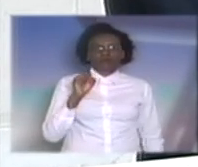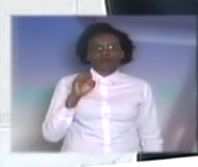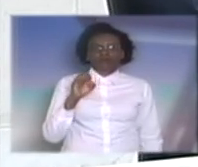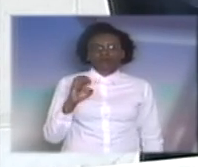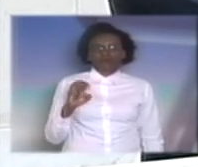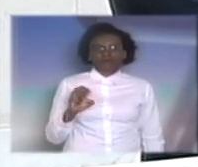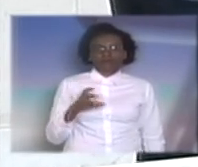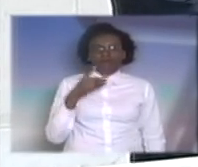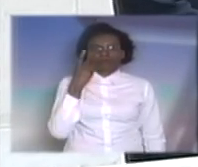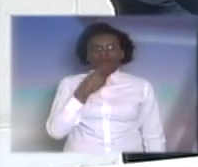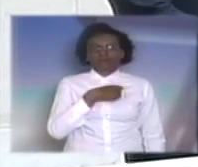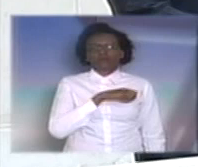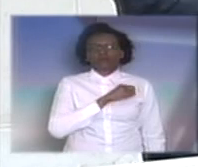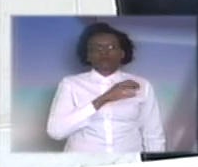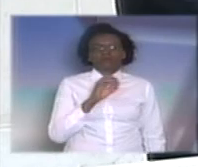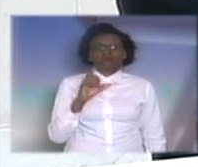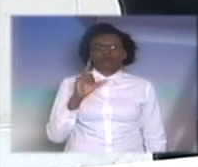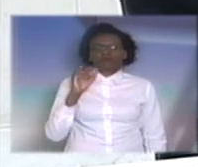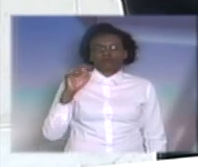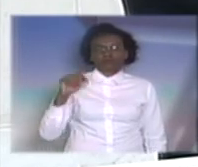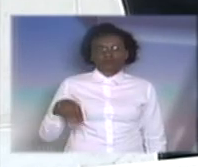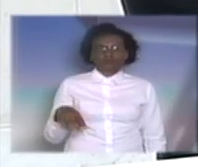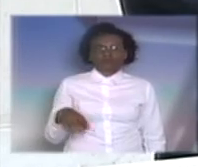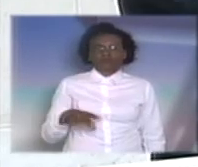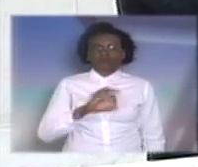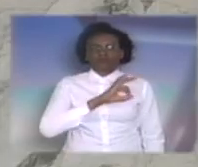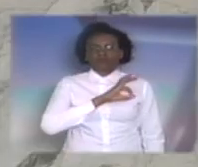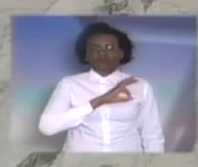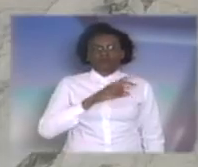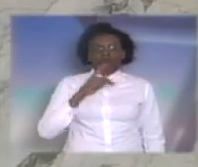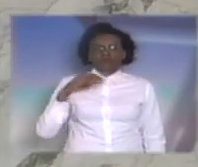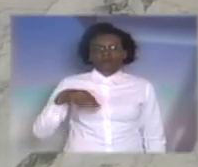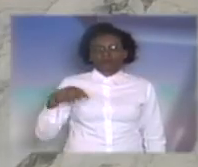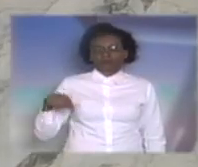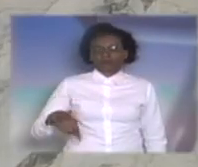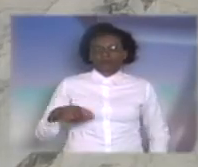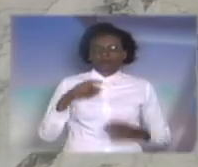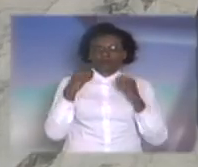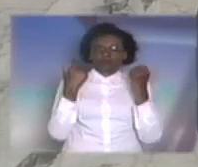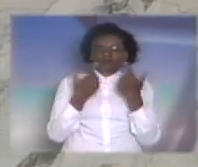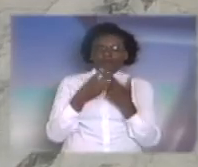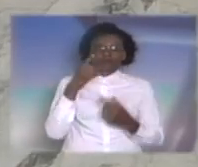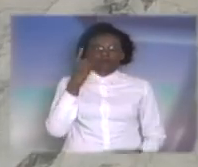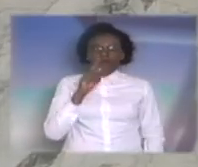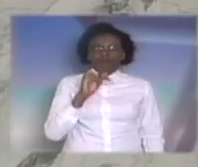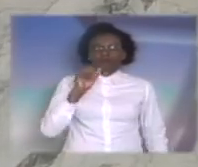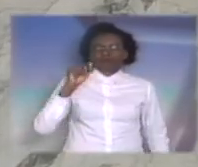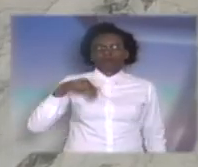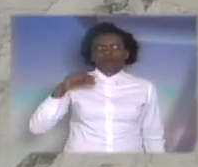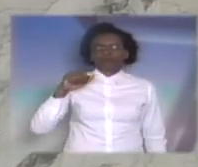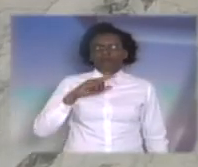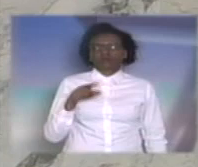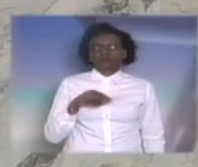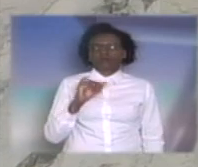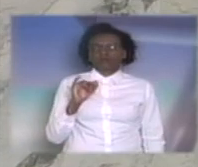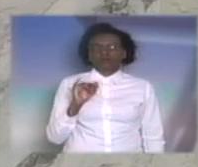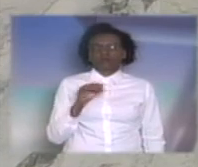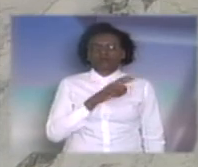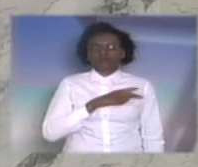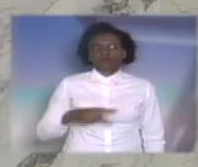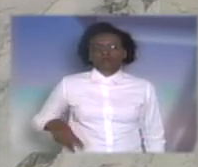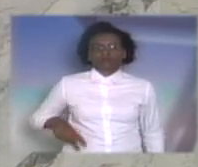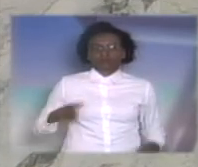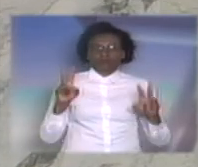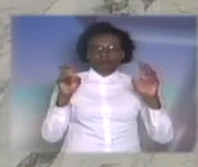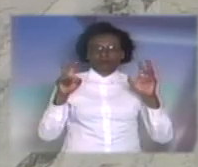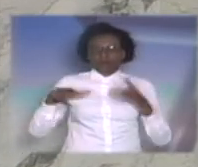aos senhores policiais militares que se encontram nessa casa, deputado Carlos Janazzi. Senhor Presidente, eu venho nessa tribuna hoje, o primeiro assunto